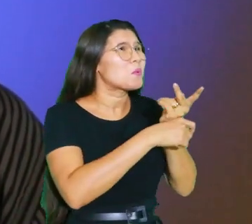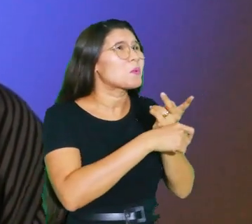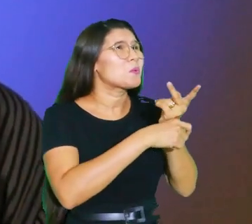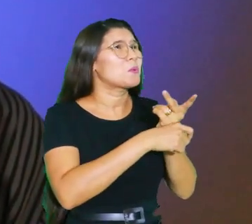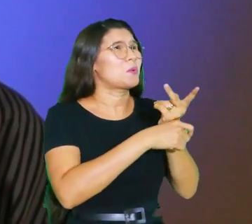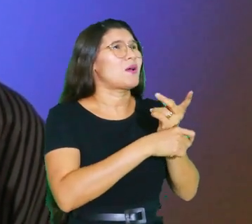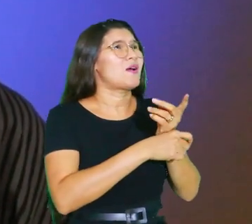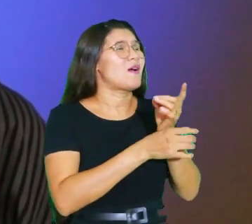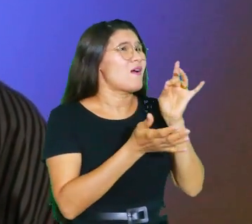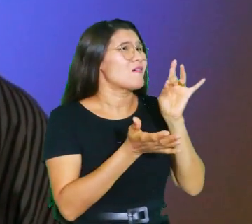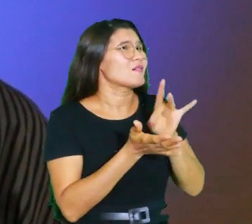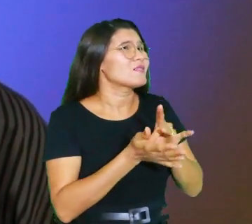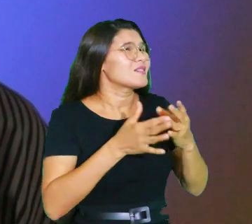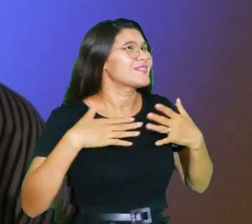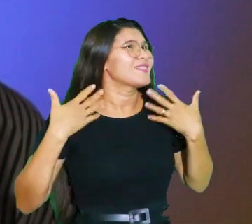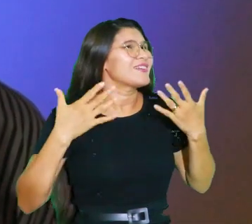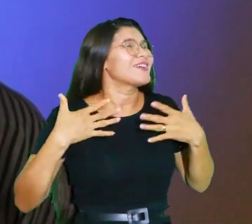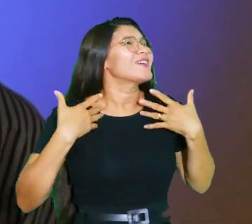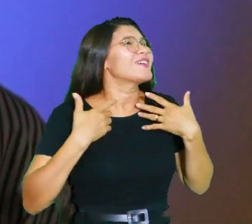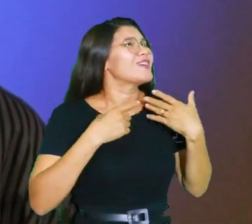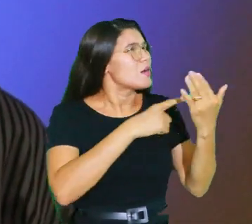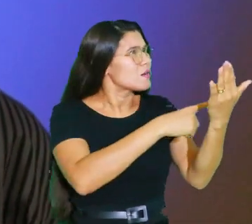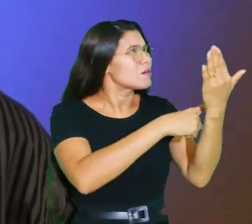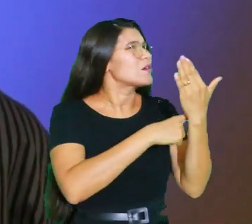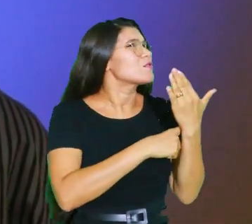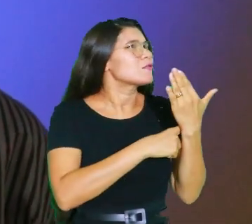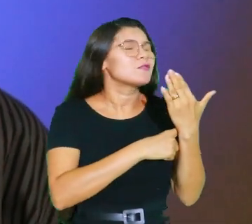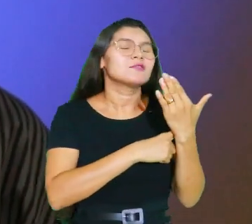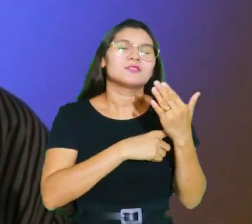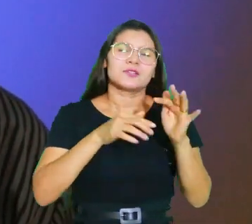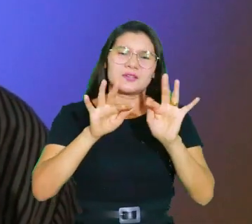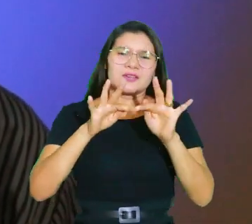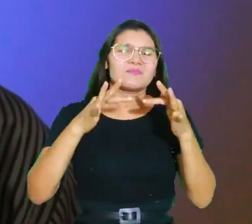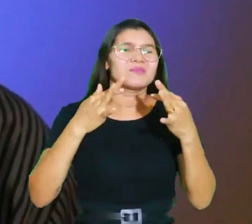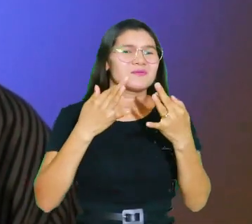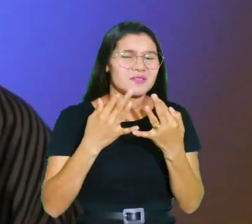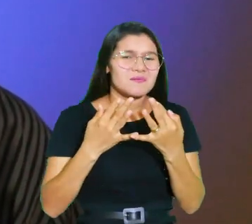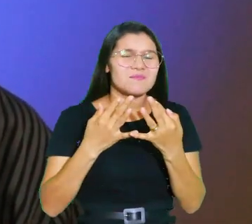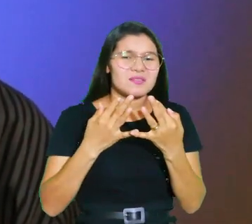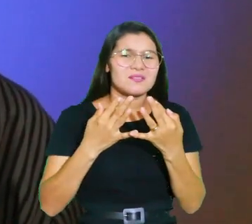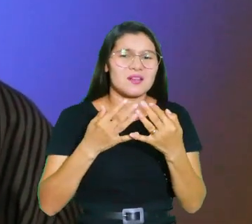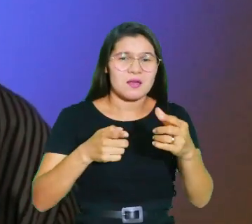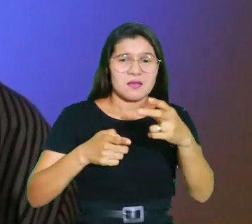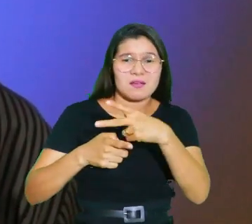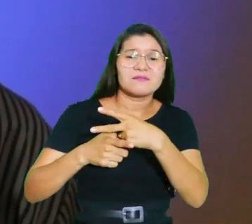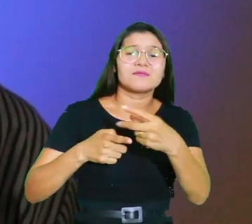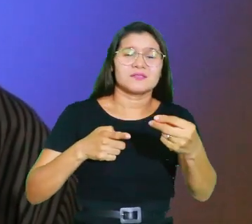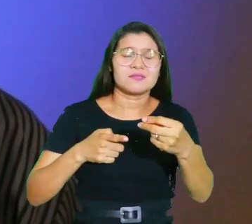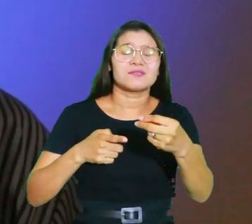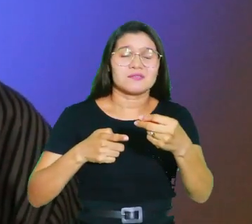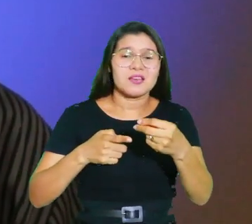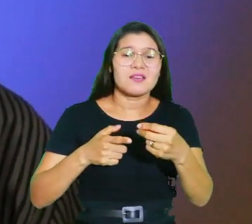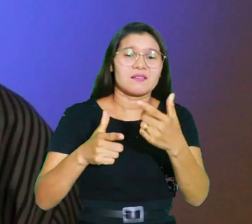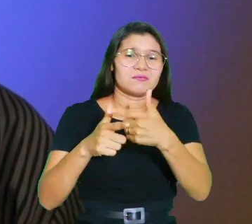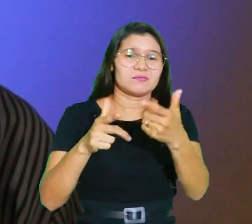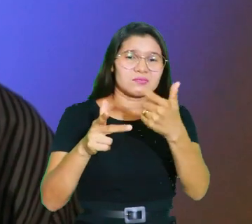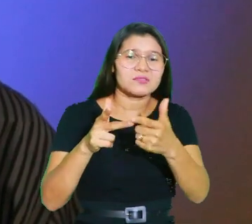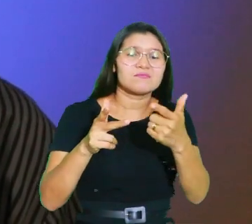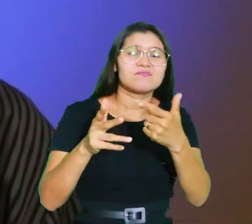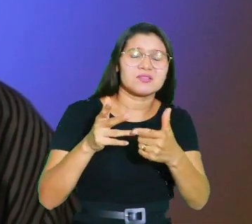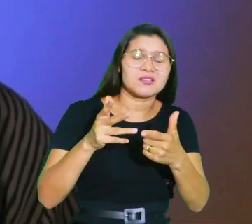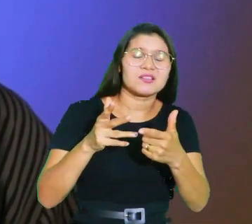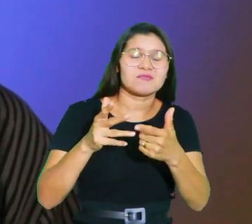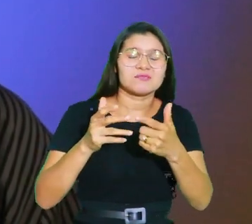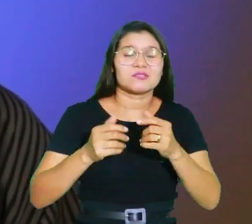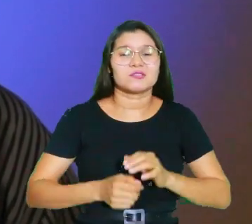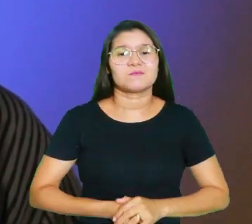a alegria que me ajudará e a minha família a superar os cercos e as oposições que nos sobrevêm